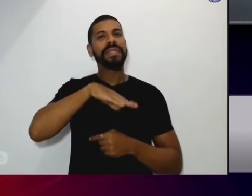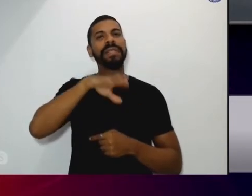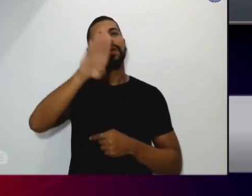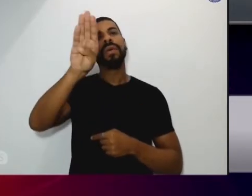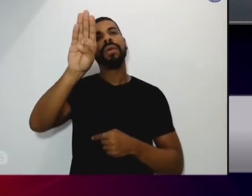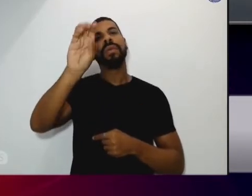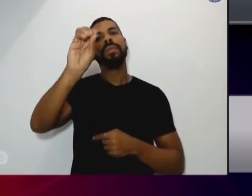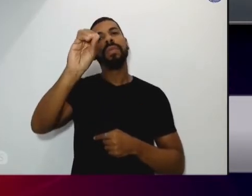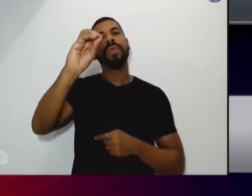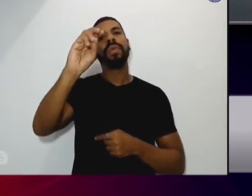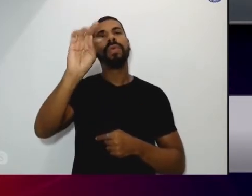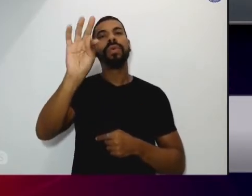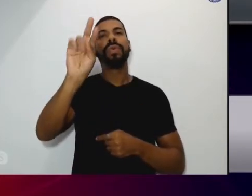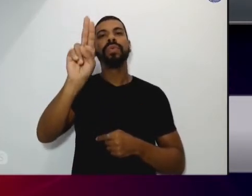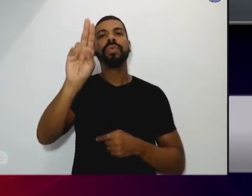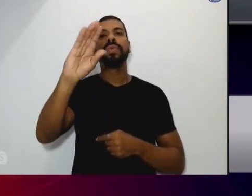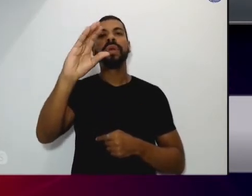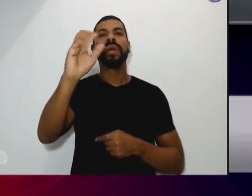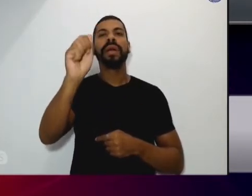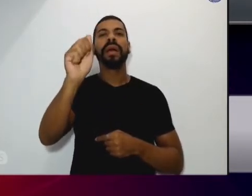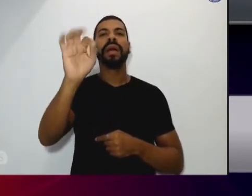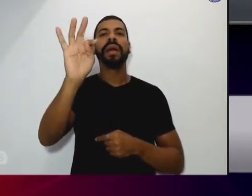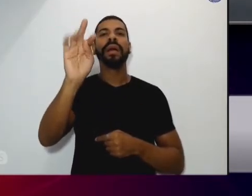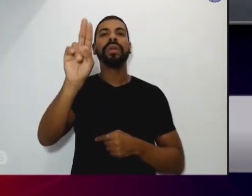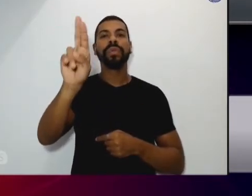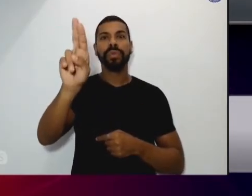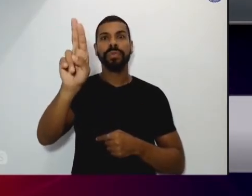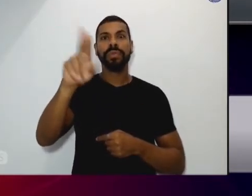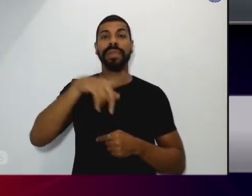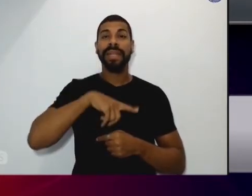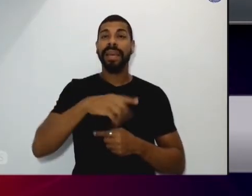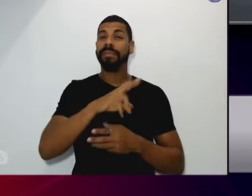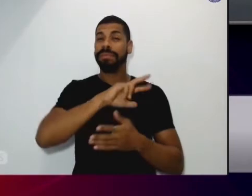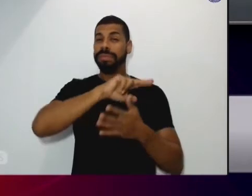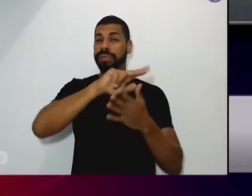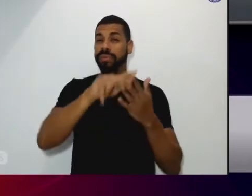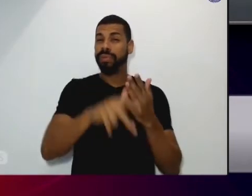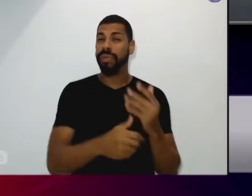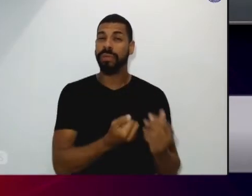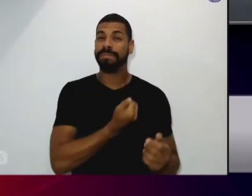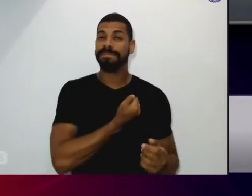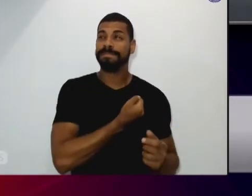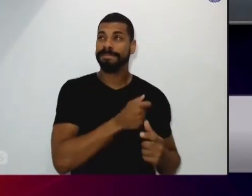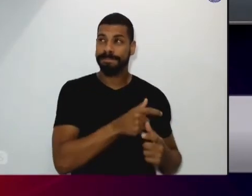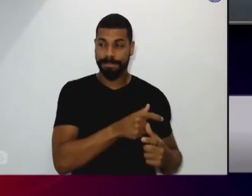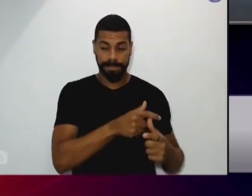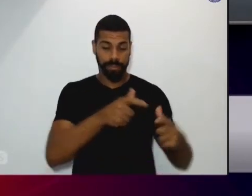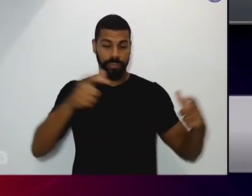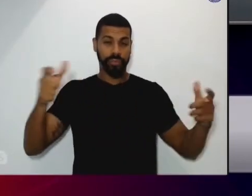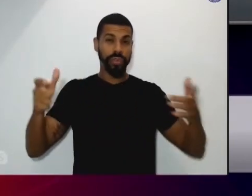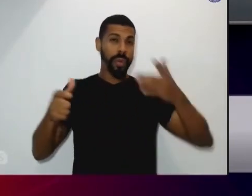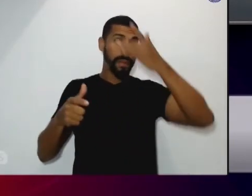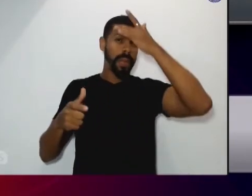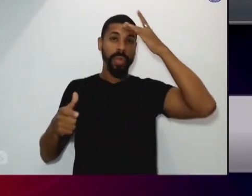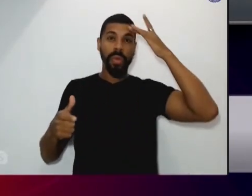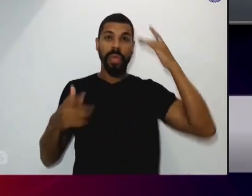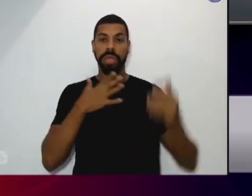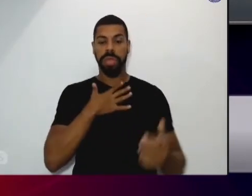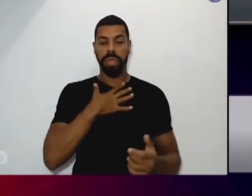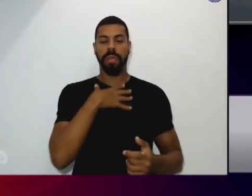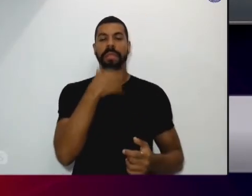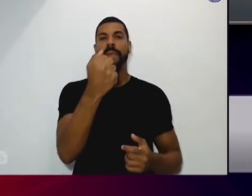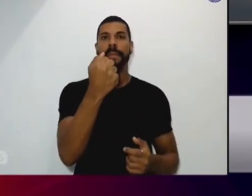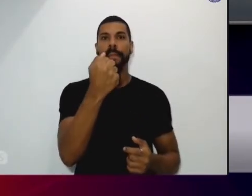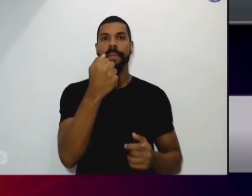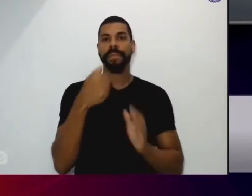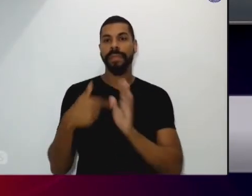de tentativas e de suicídio né e aí expandiu para a população então ficou com o nome